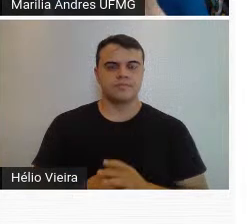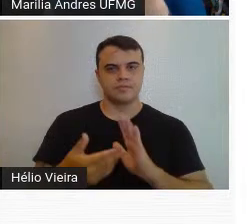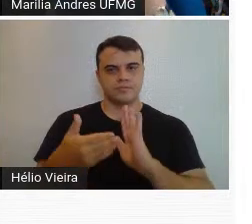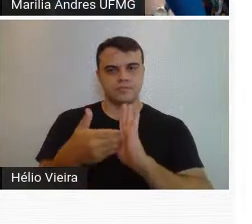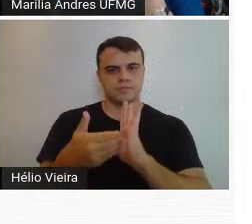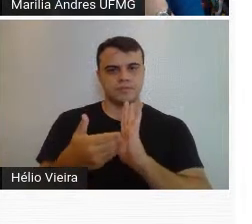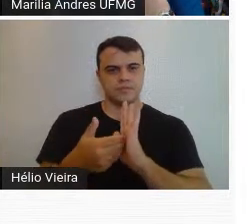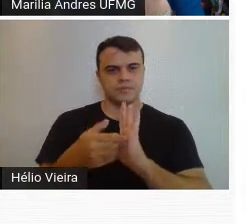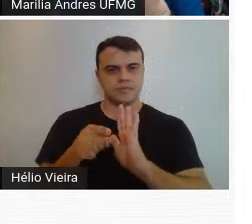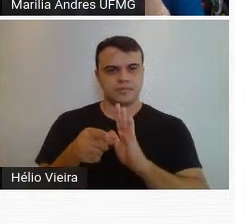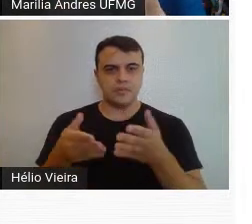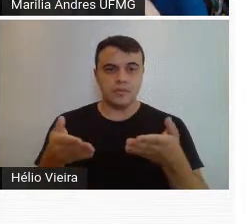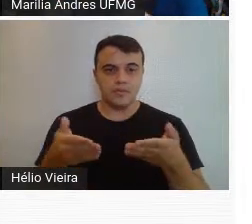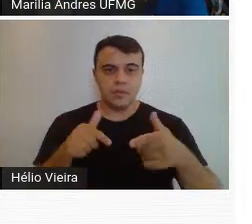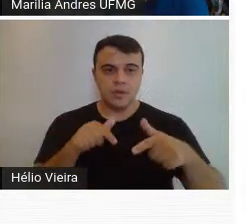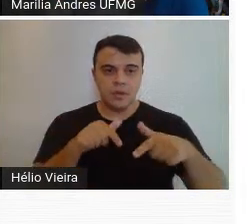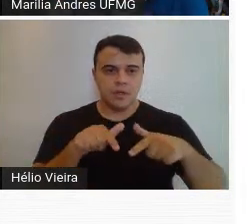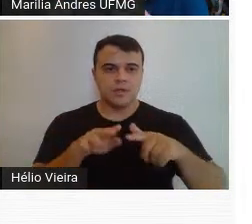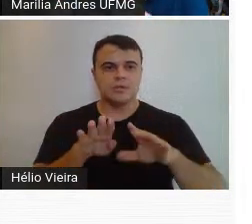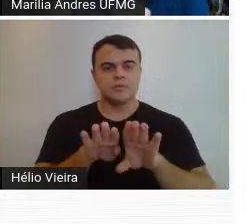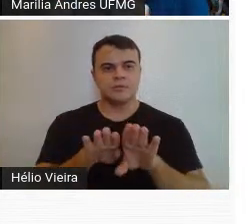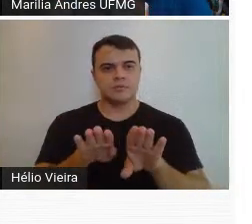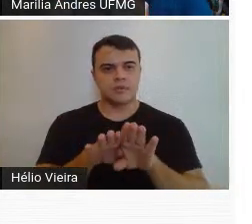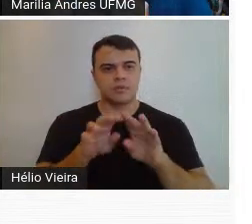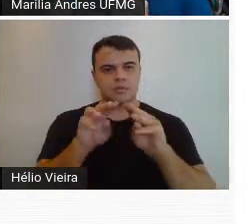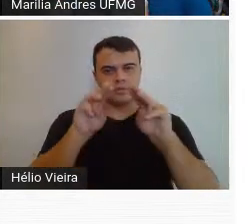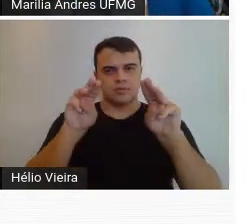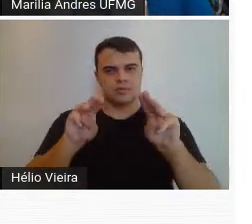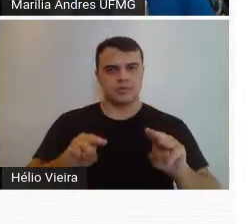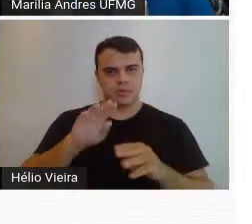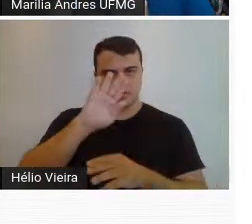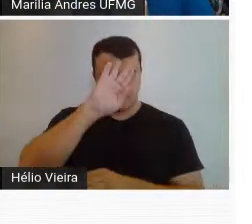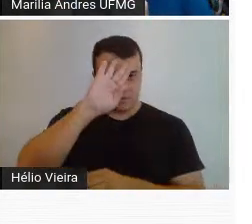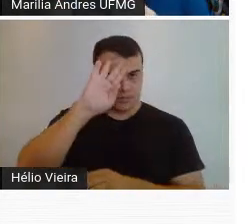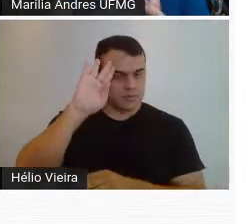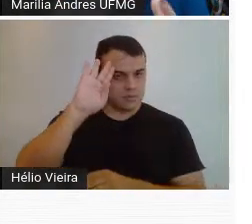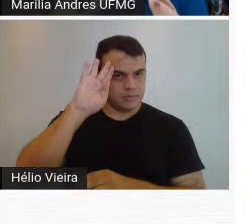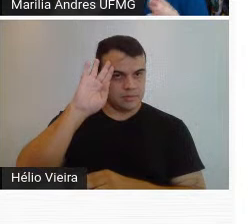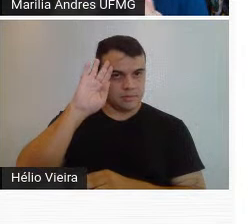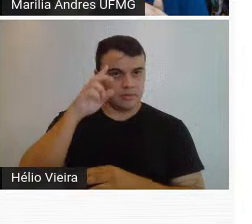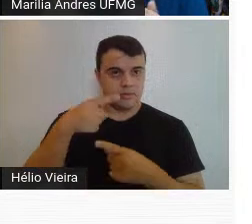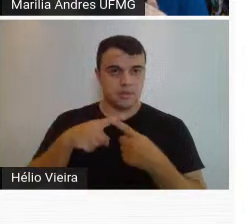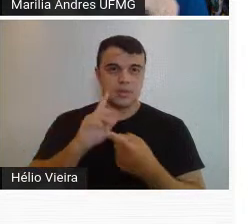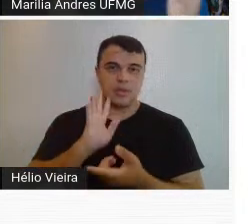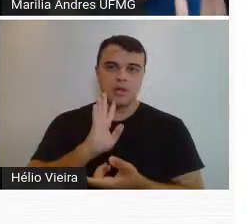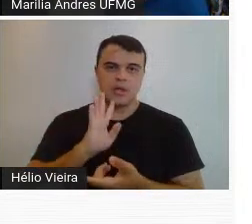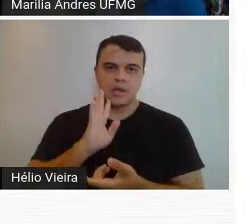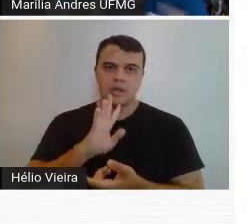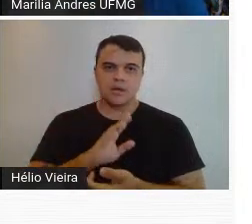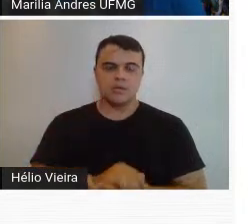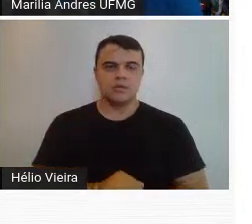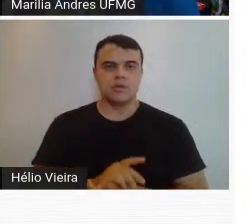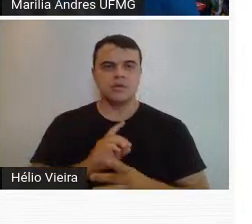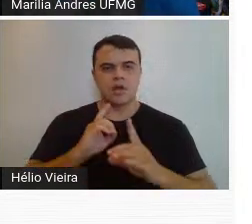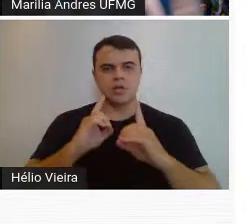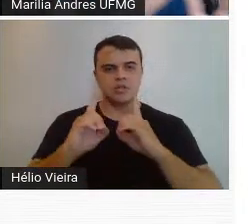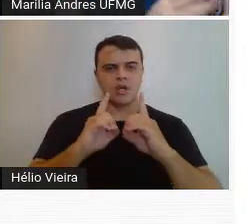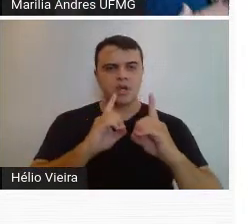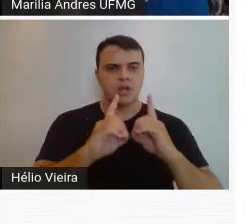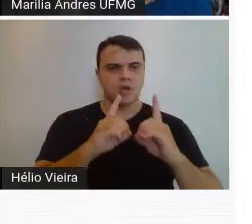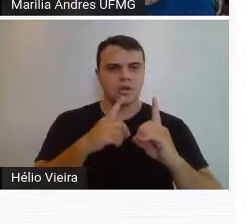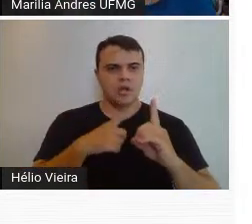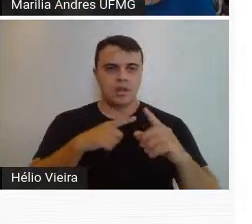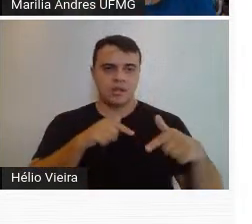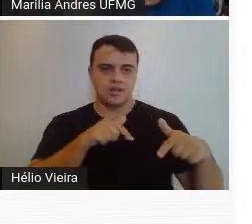Finalmente, o trabalho que também está no Museu de Arte da Pampulha, que eu acho muito legal, porque ele dialoga com os